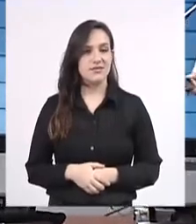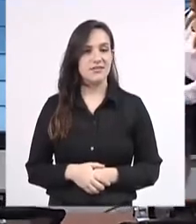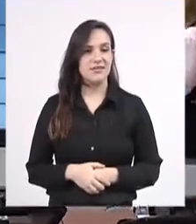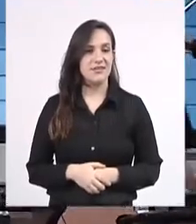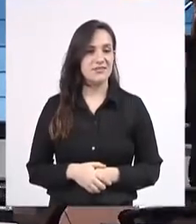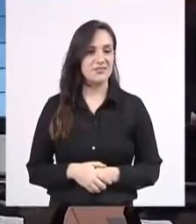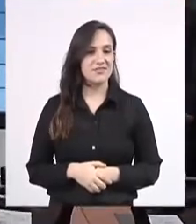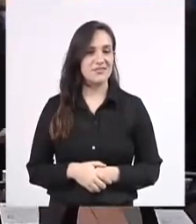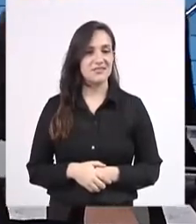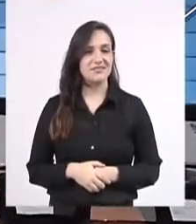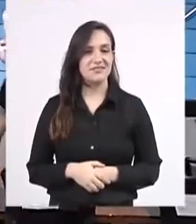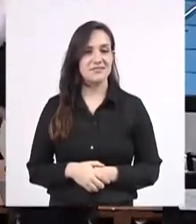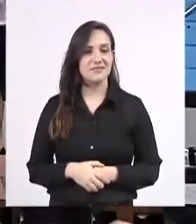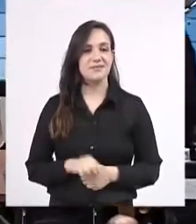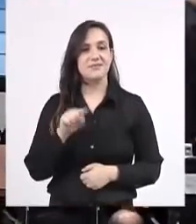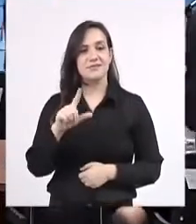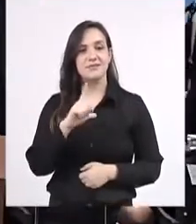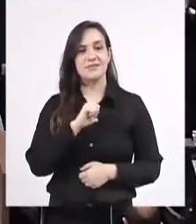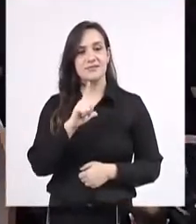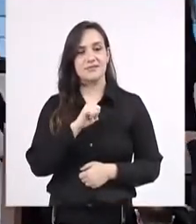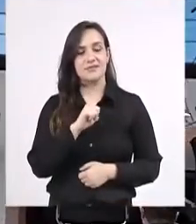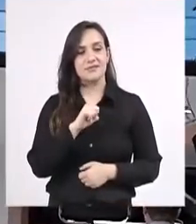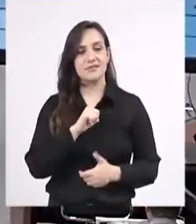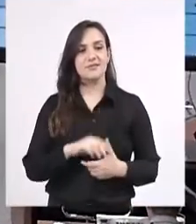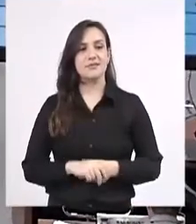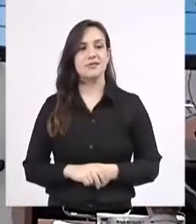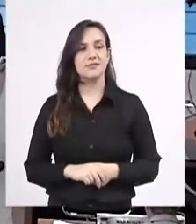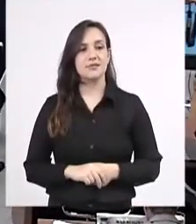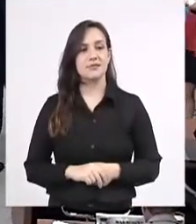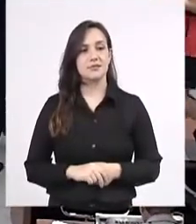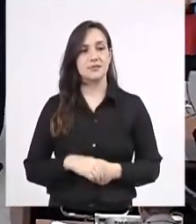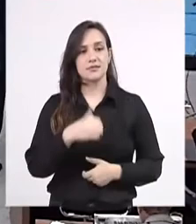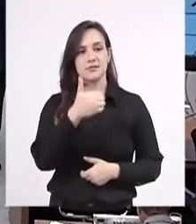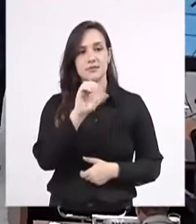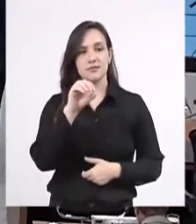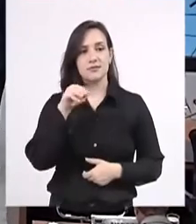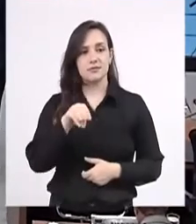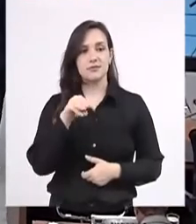V.S. disparar de 10 minutos, nobre companheira.